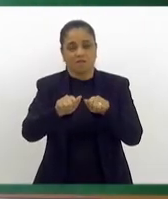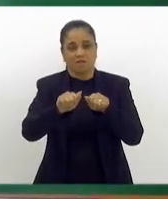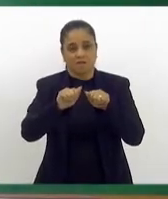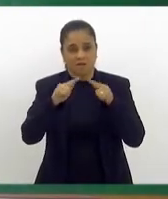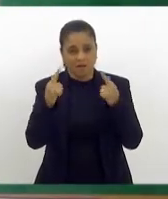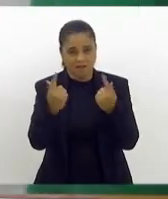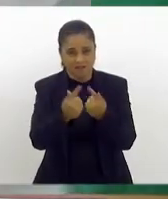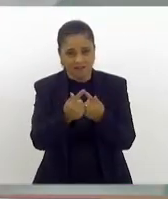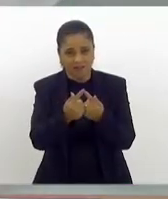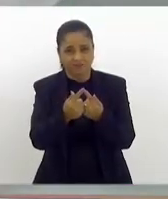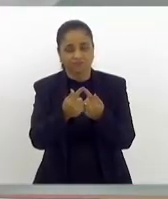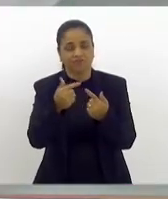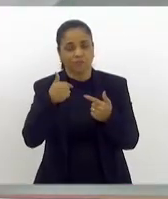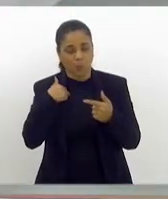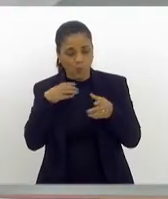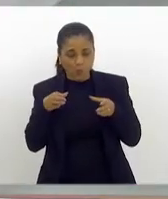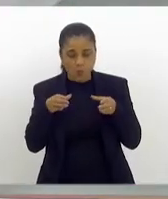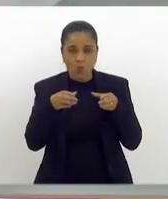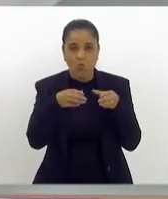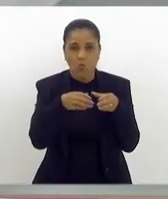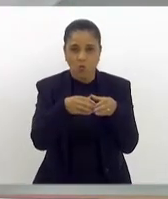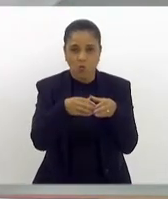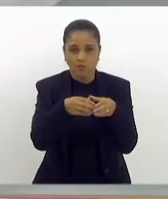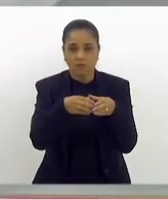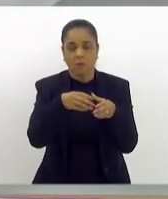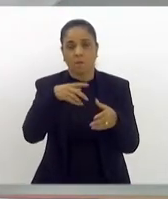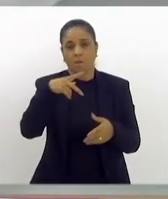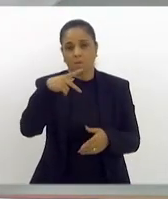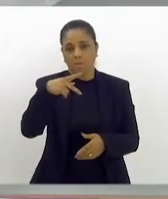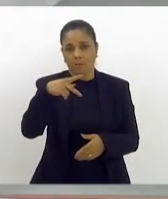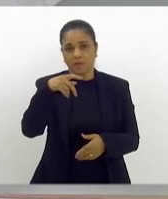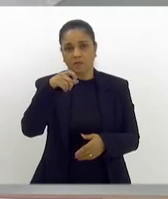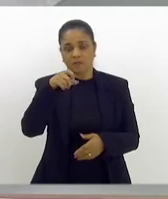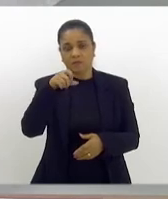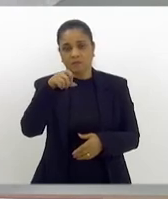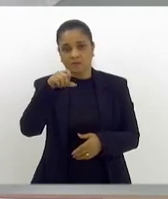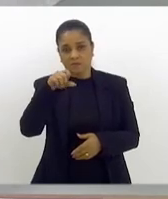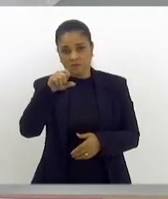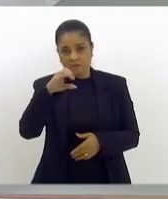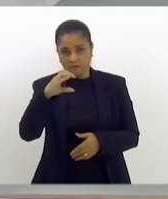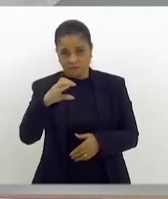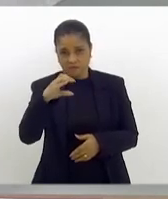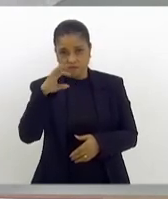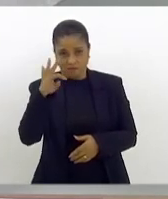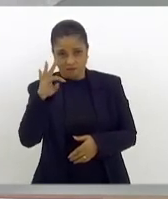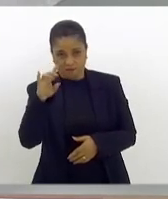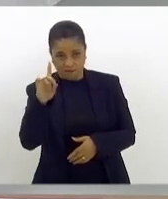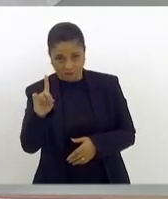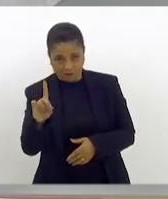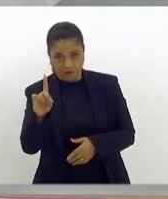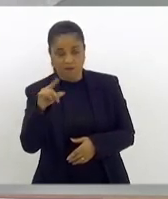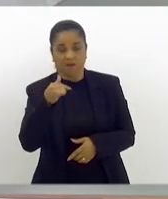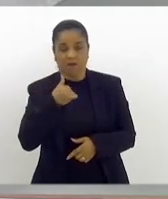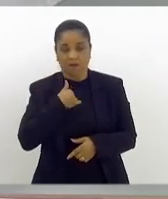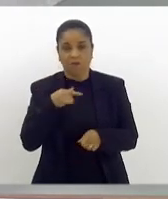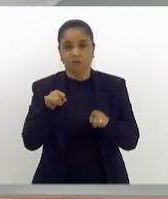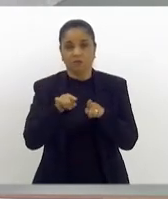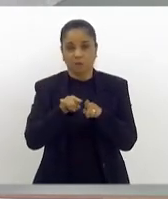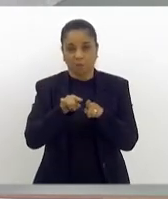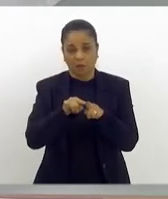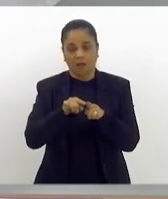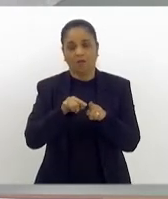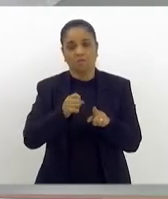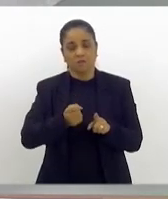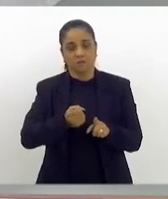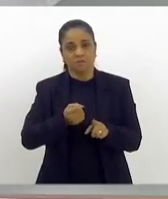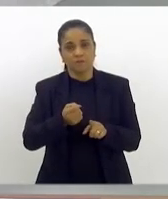da comissão PCD, o que me inspira a tratar desse